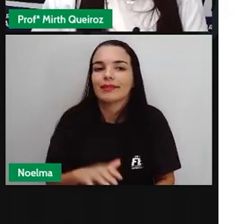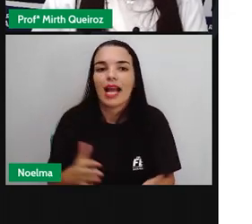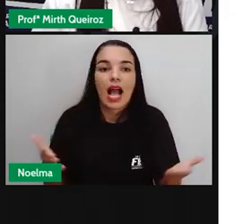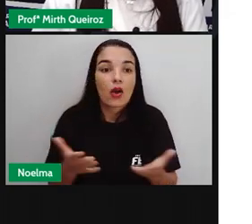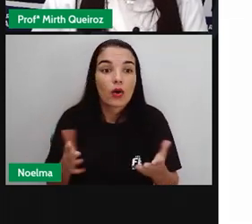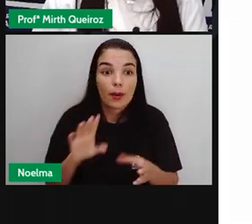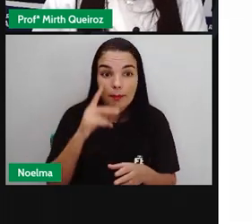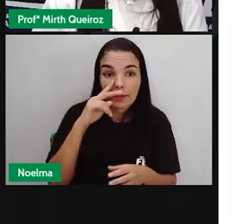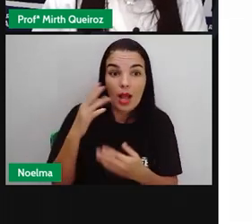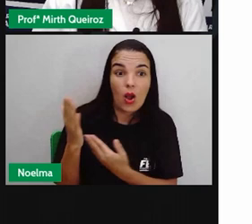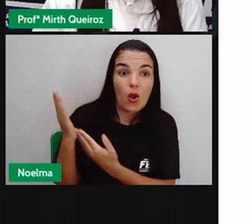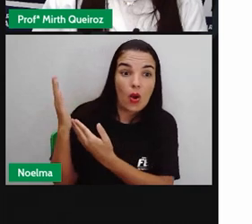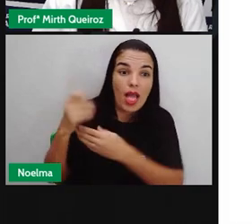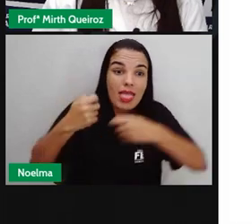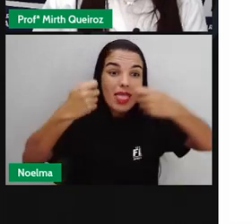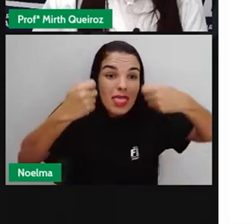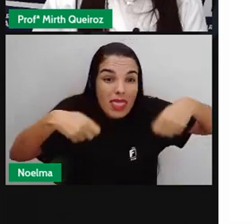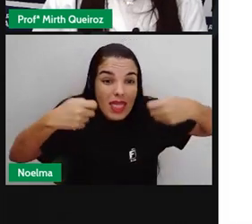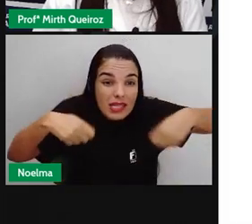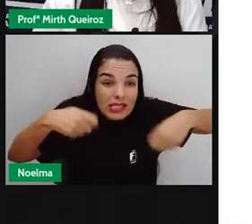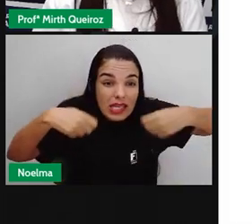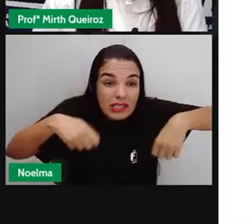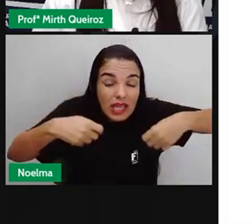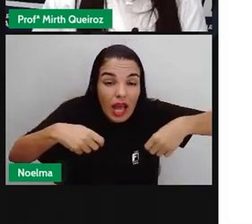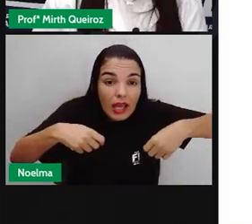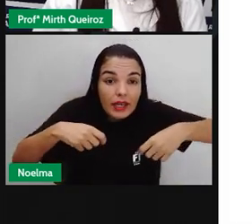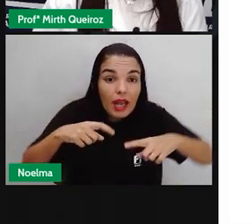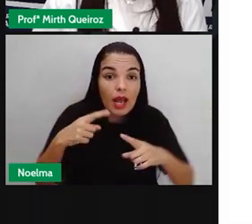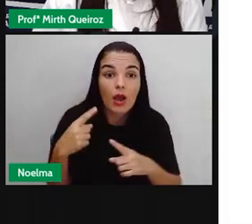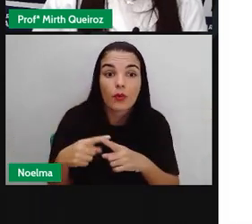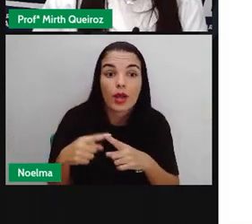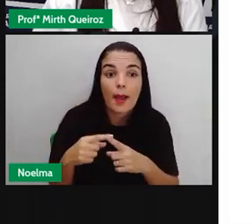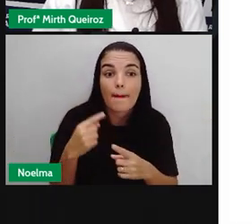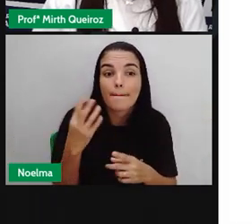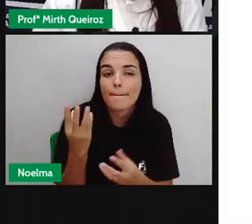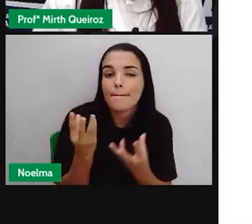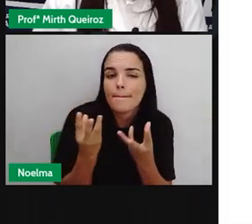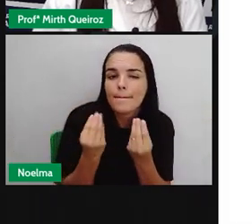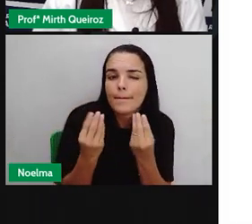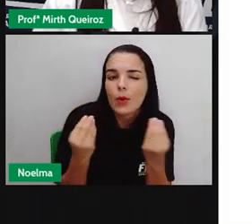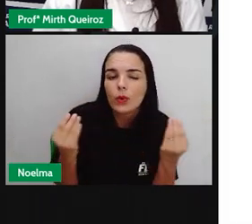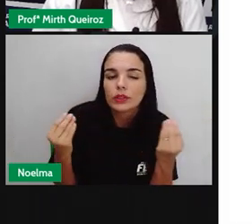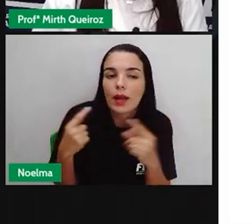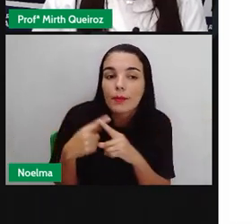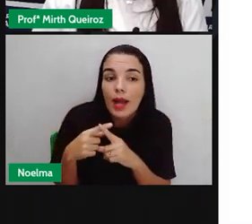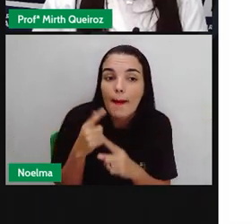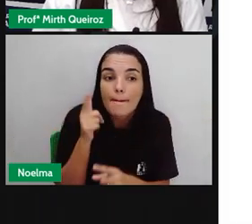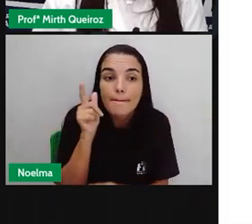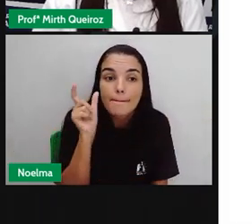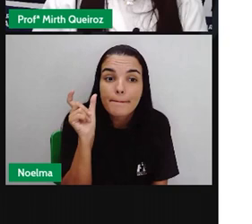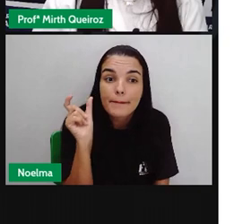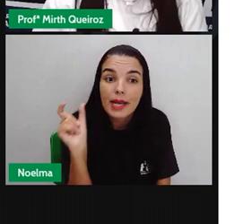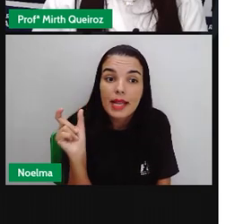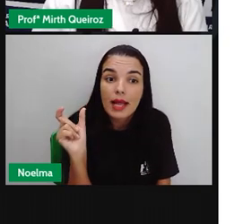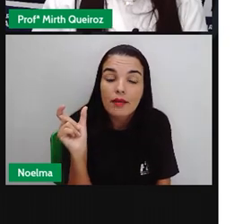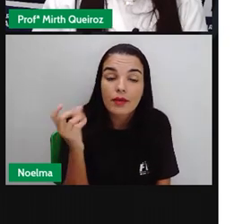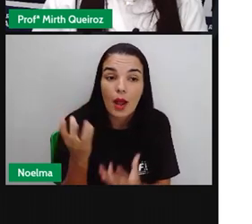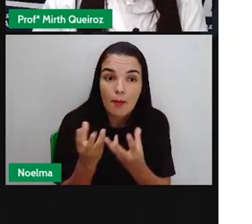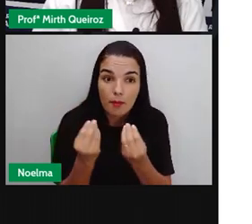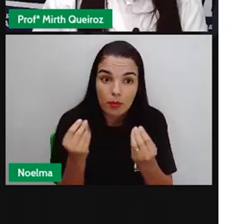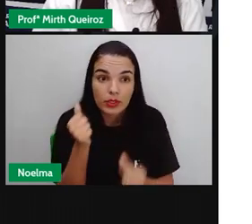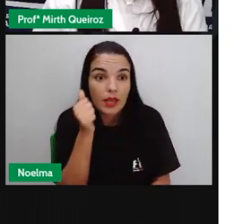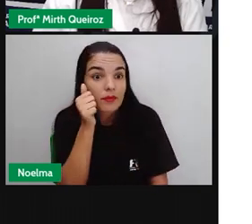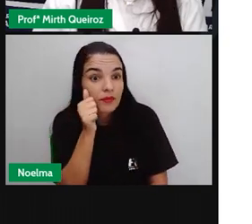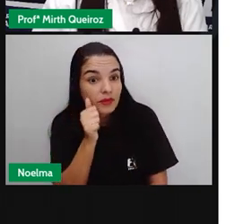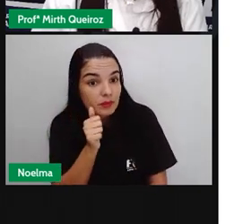É necessária muita sabedoria. Nós aumentamos aí, acrescentamos aí a palavra muita, por isso que